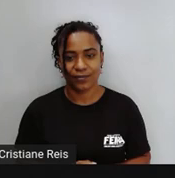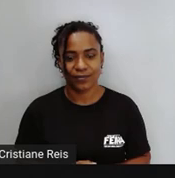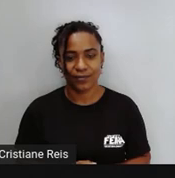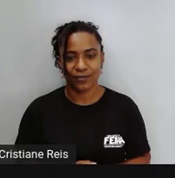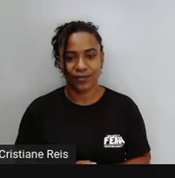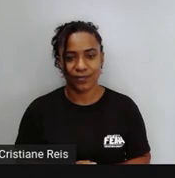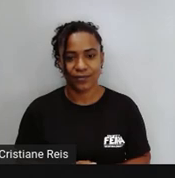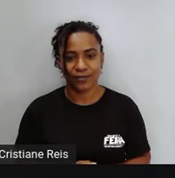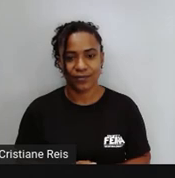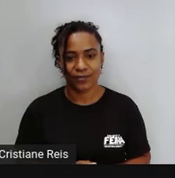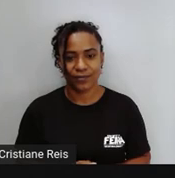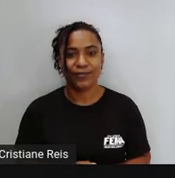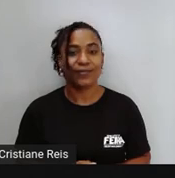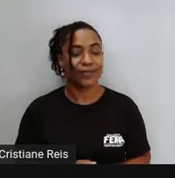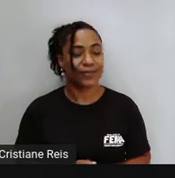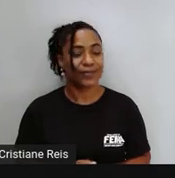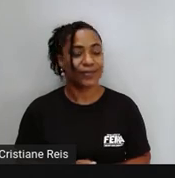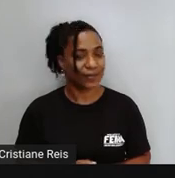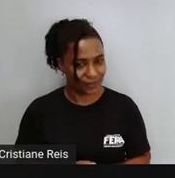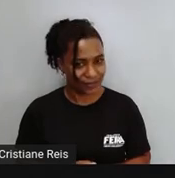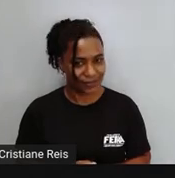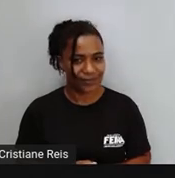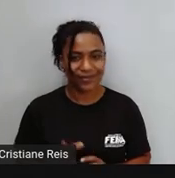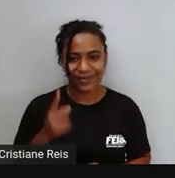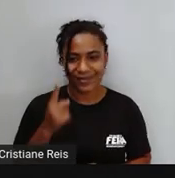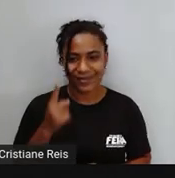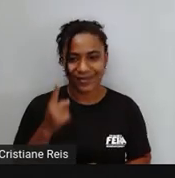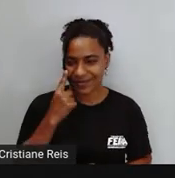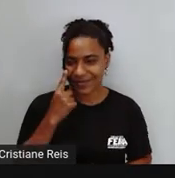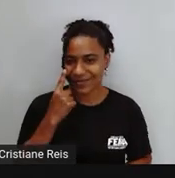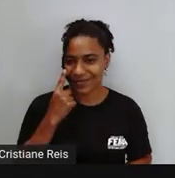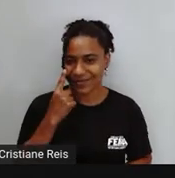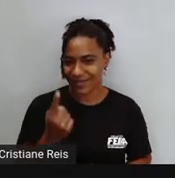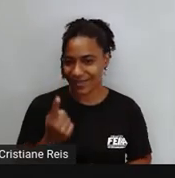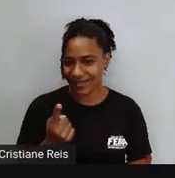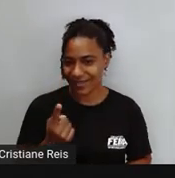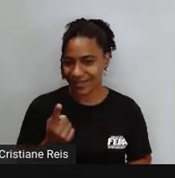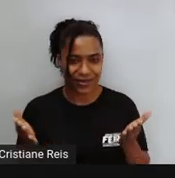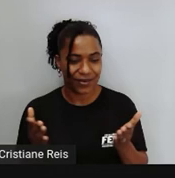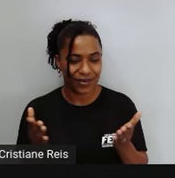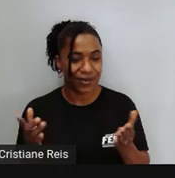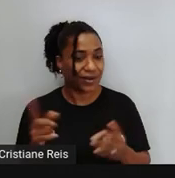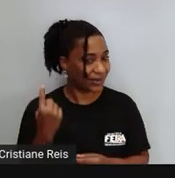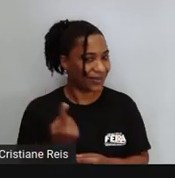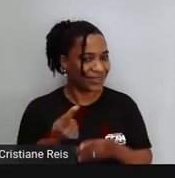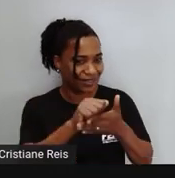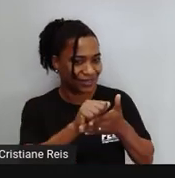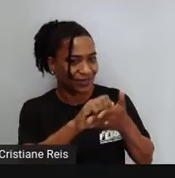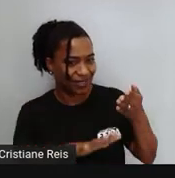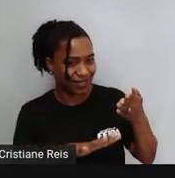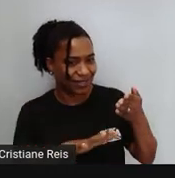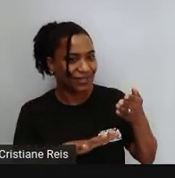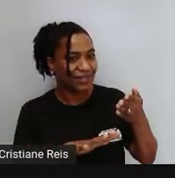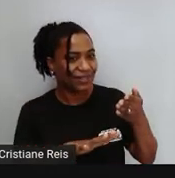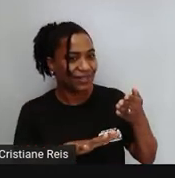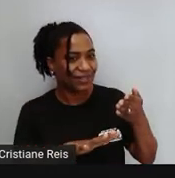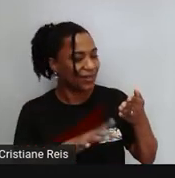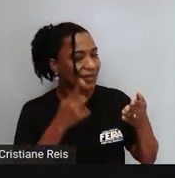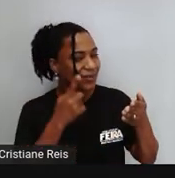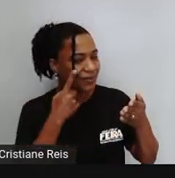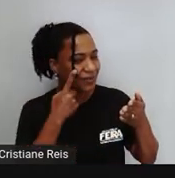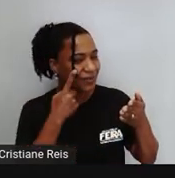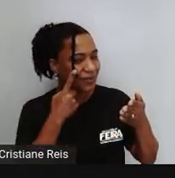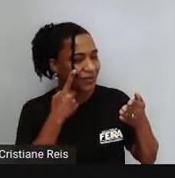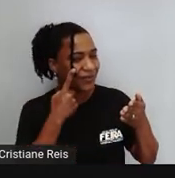Let's practice You can do it Então vamos agora Lançar o desafio Da nossa aula E você